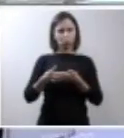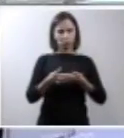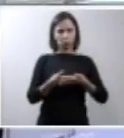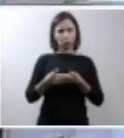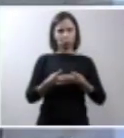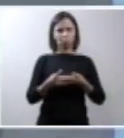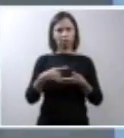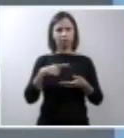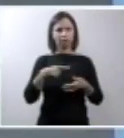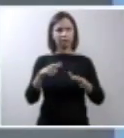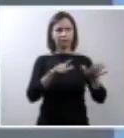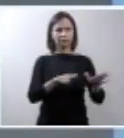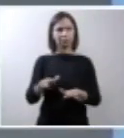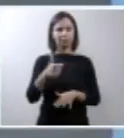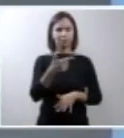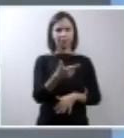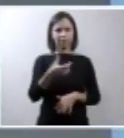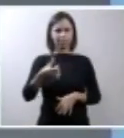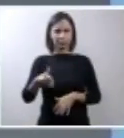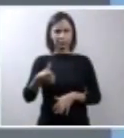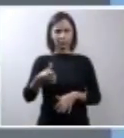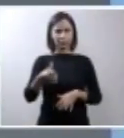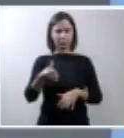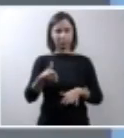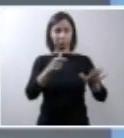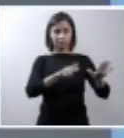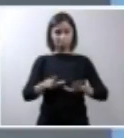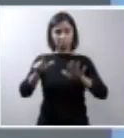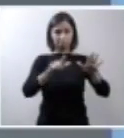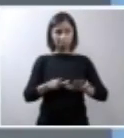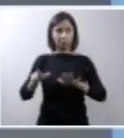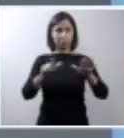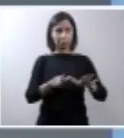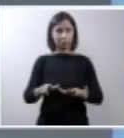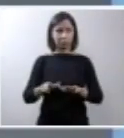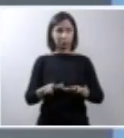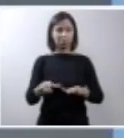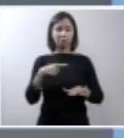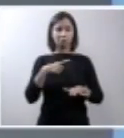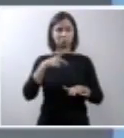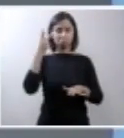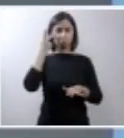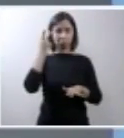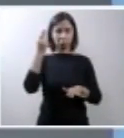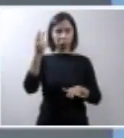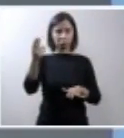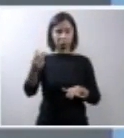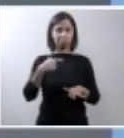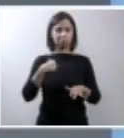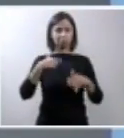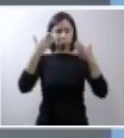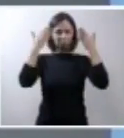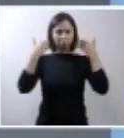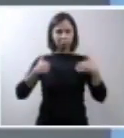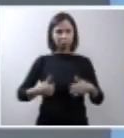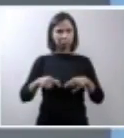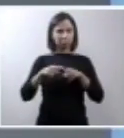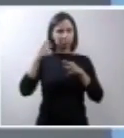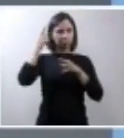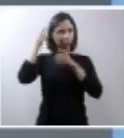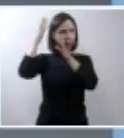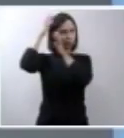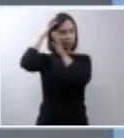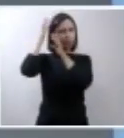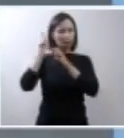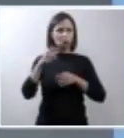onde nós observamos a formação normal do segmento cefálico. Esse é um